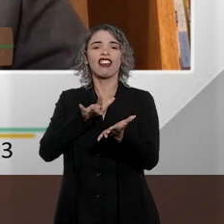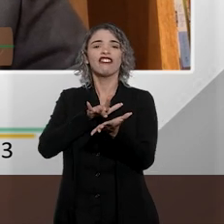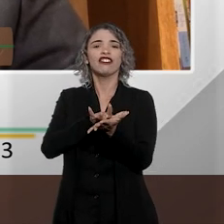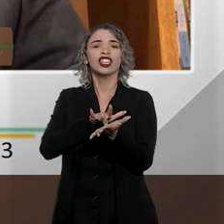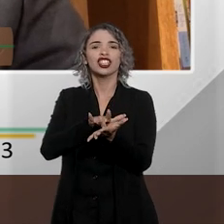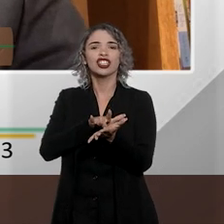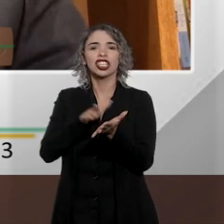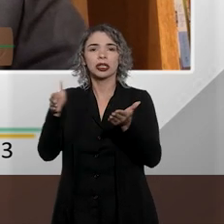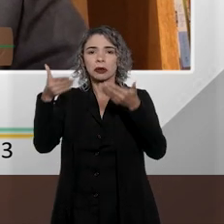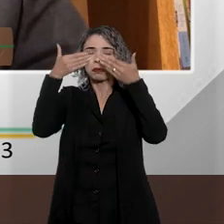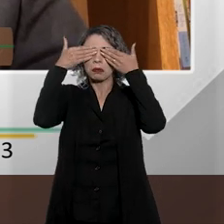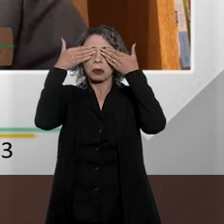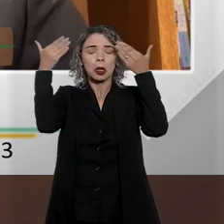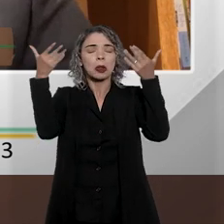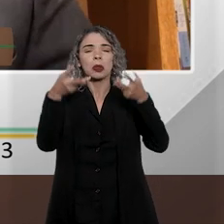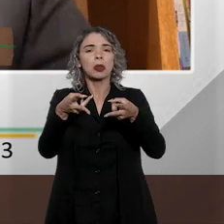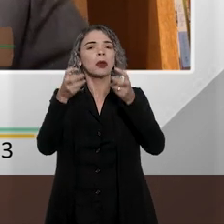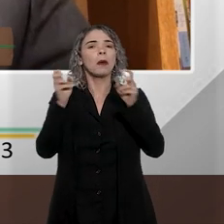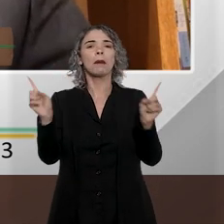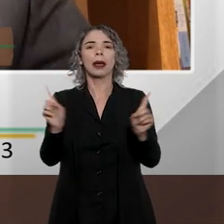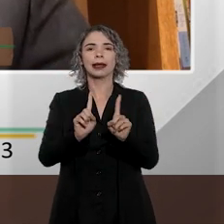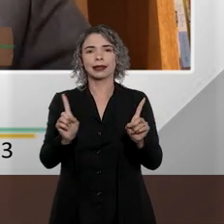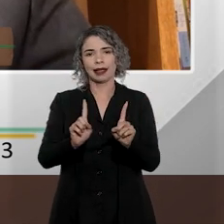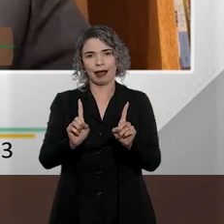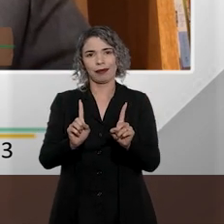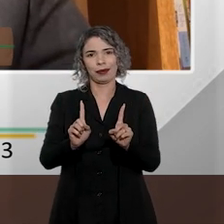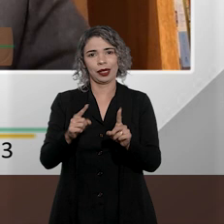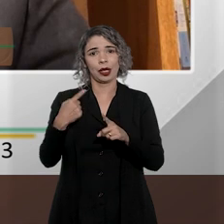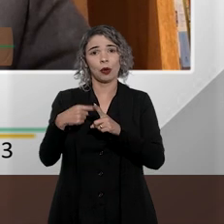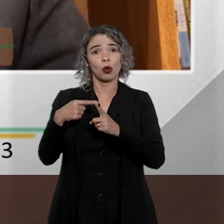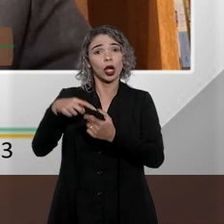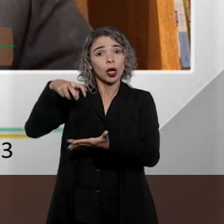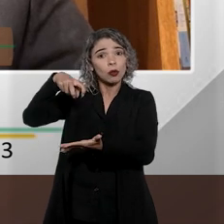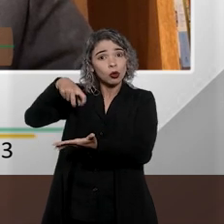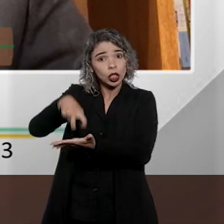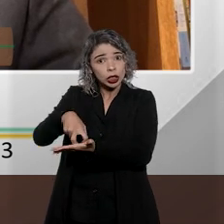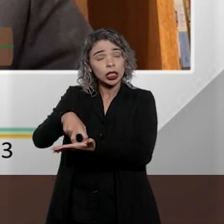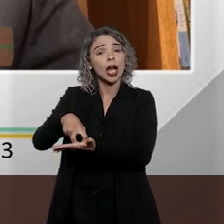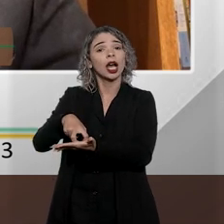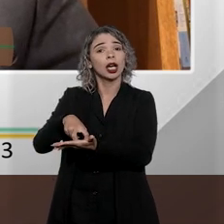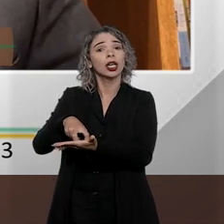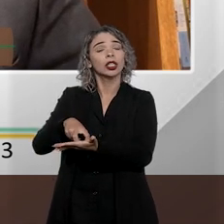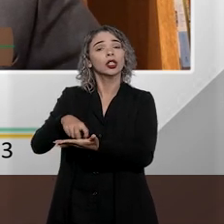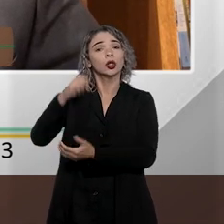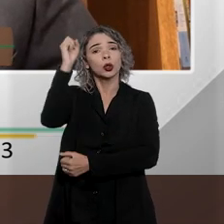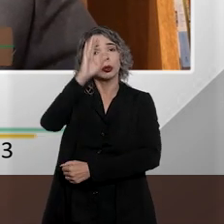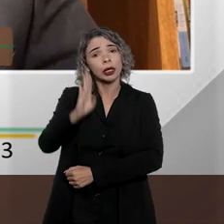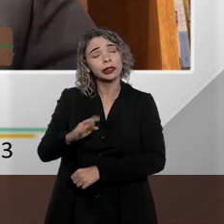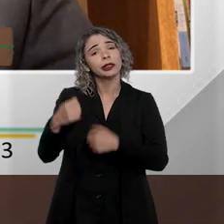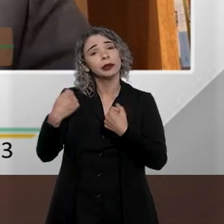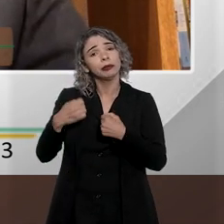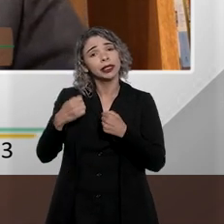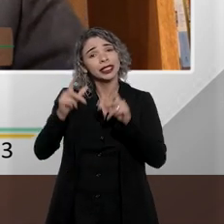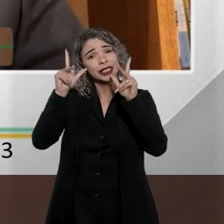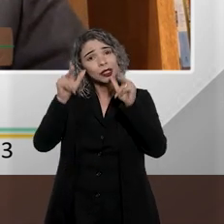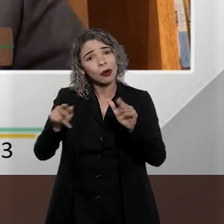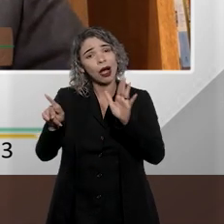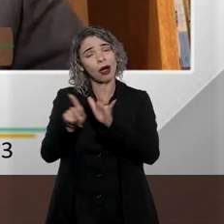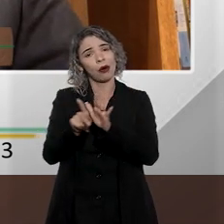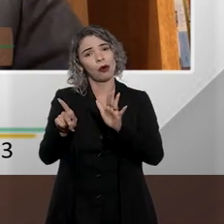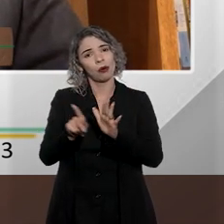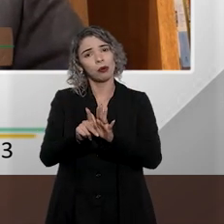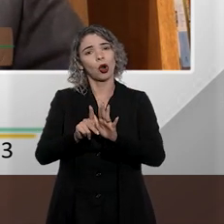reconhecimento de que a manifestação do poder punitivo do Estado, ele deve ser em consonância com a estrutura